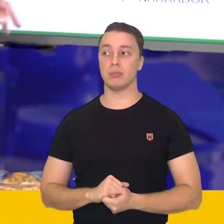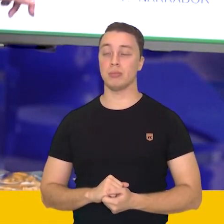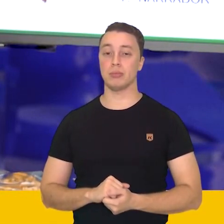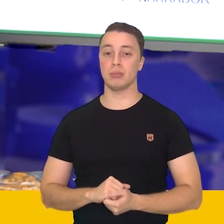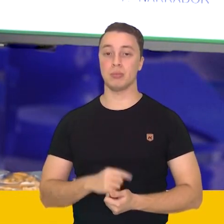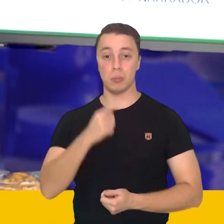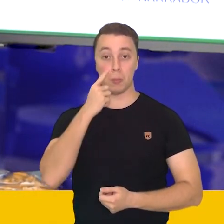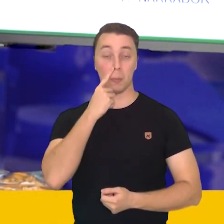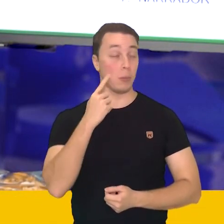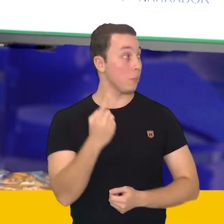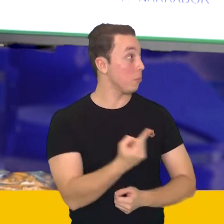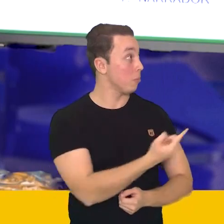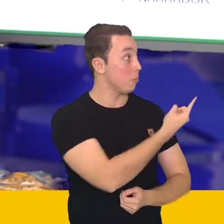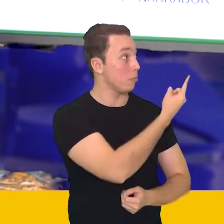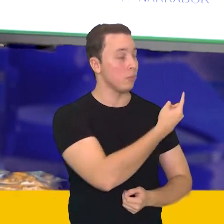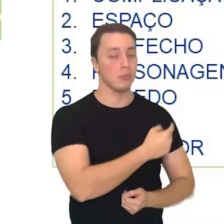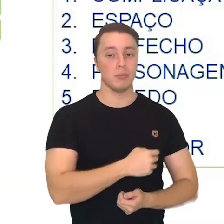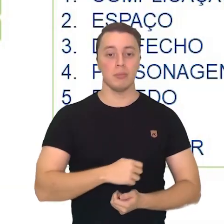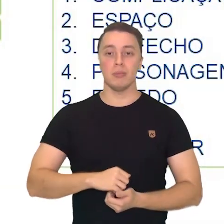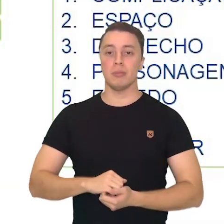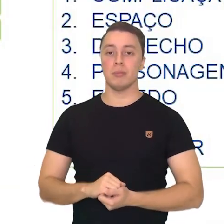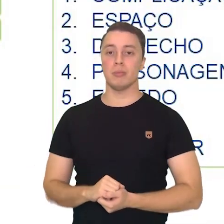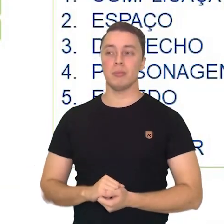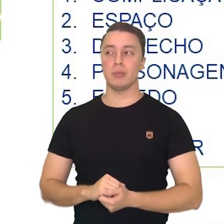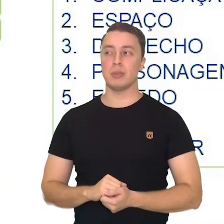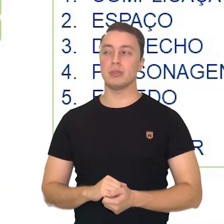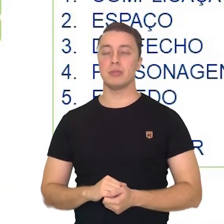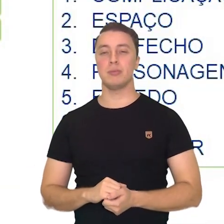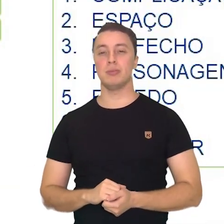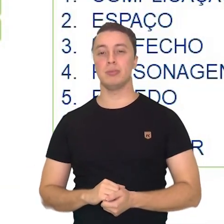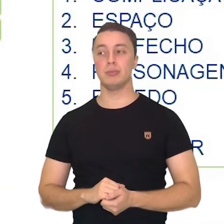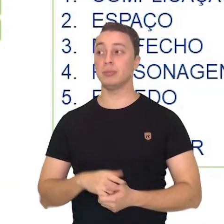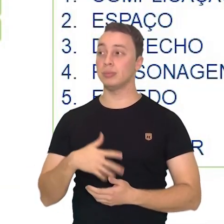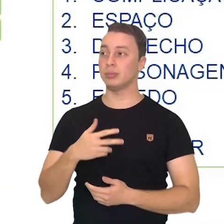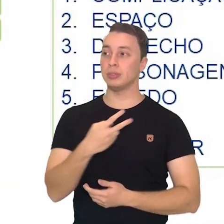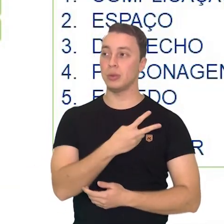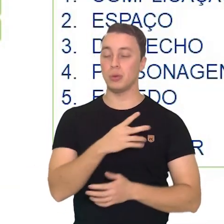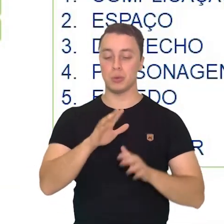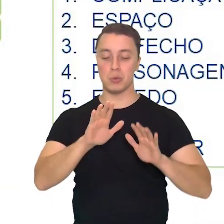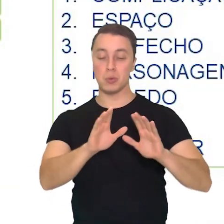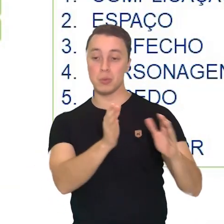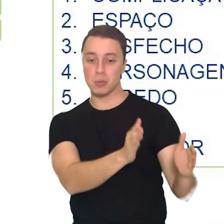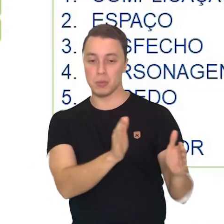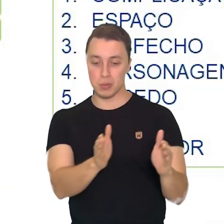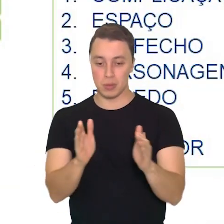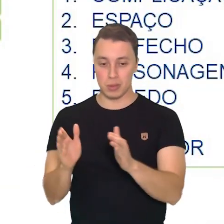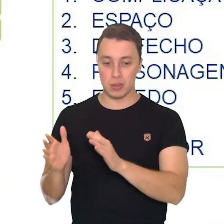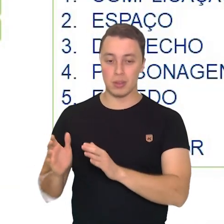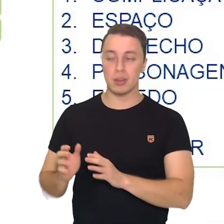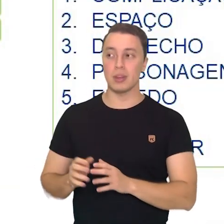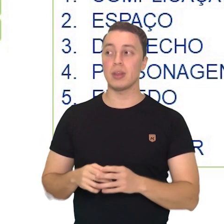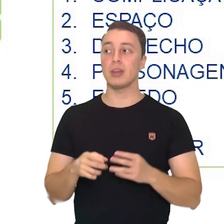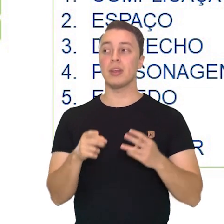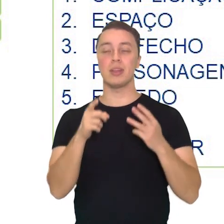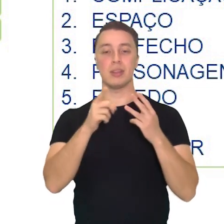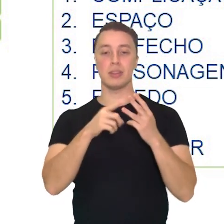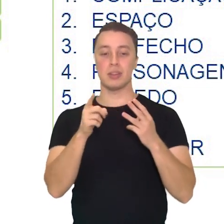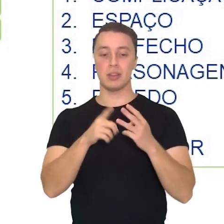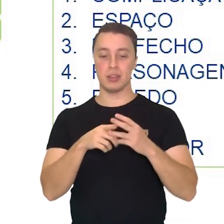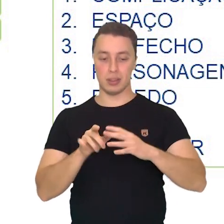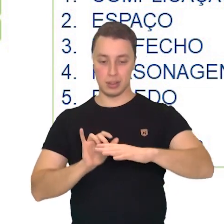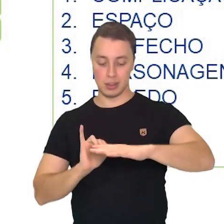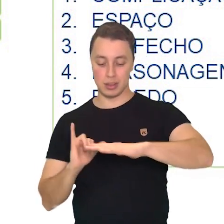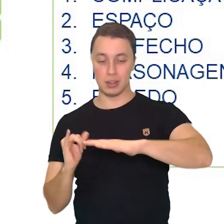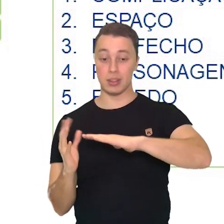Vamos ver na própria cruzadinha. 1. Complicação. 2. Espaço. 3. Desfecho.